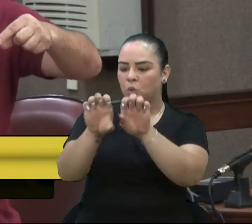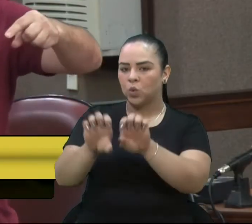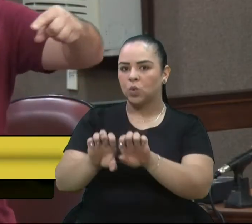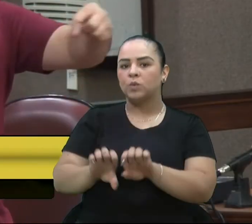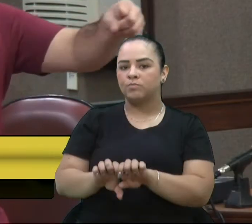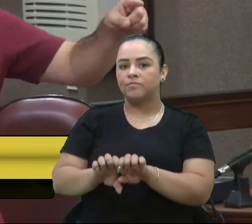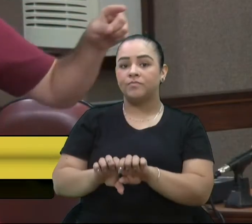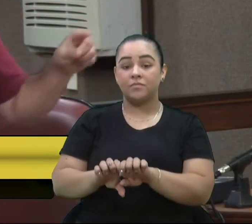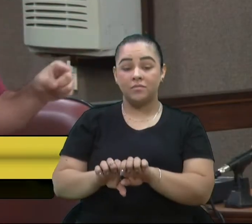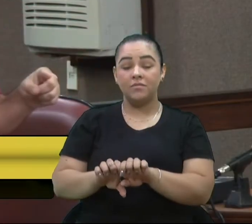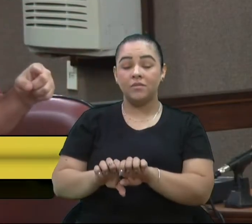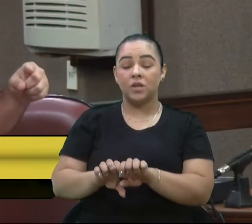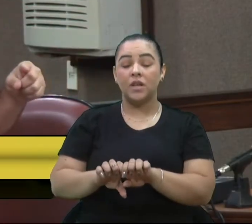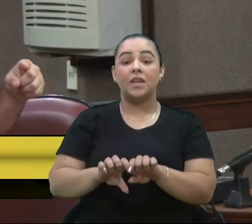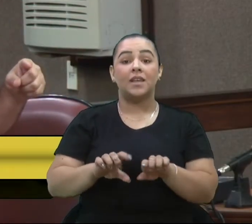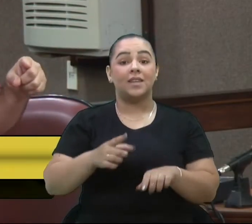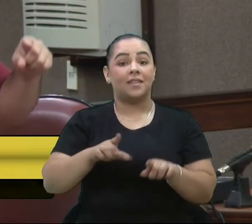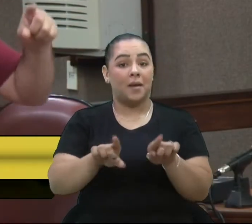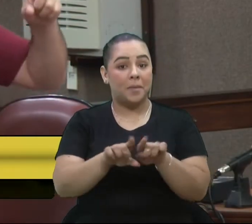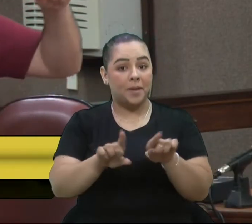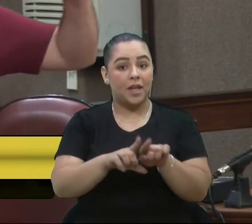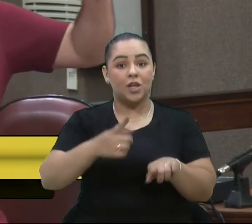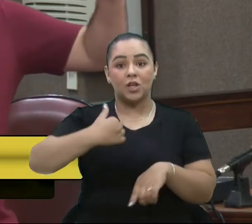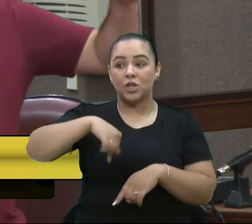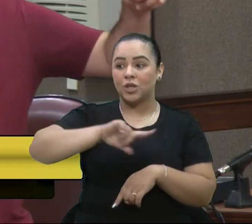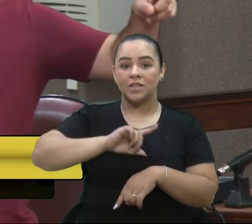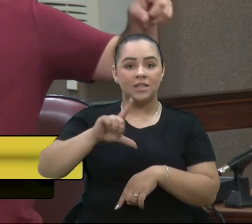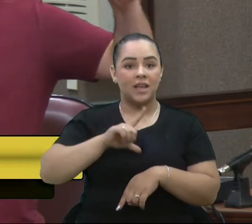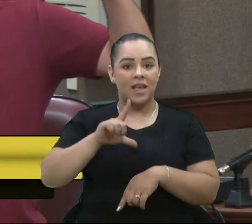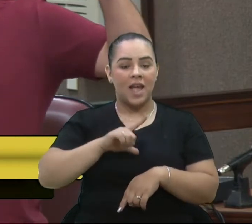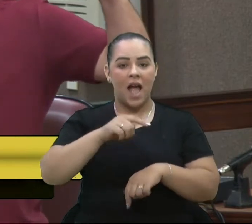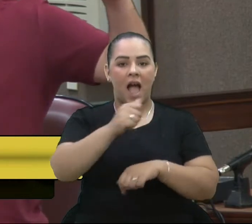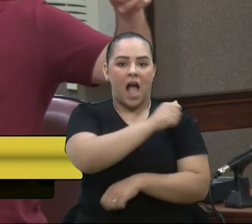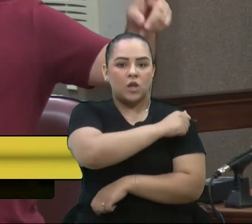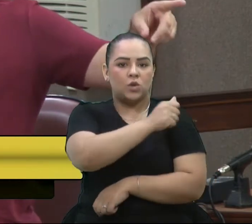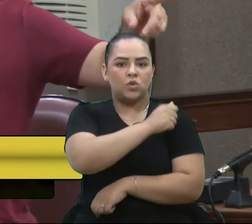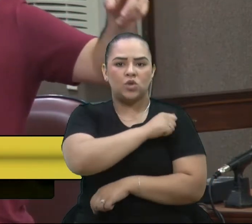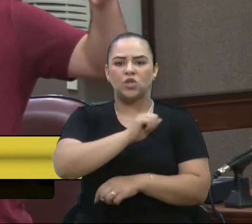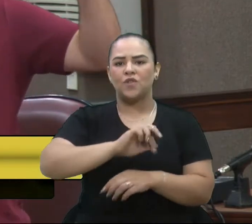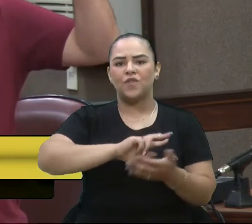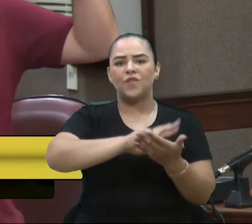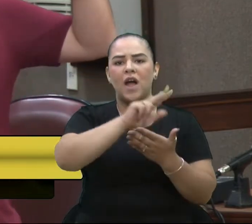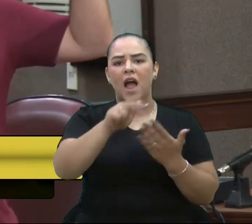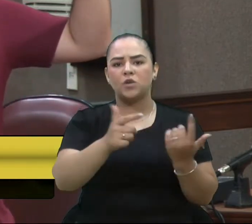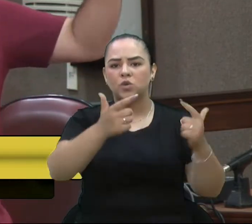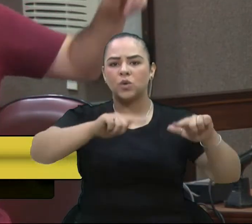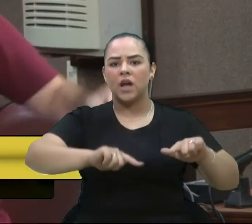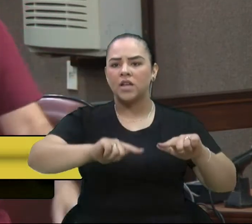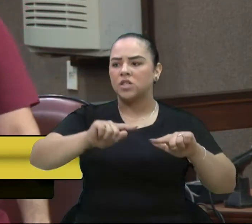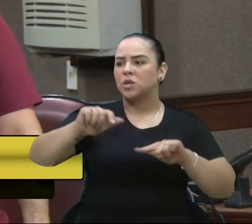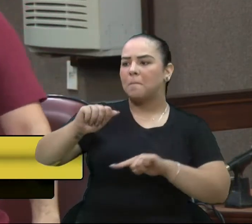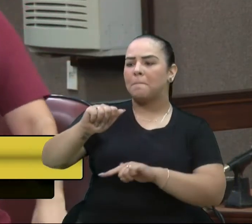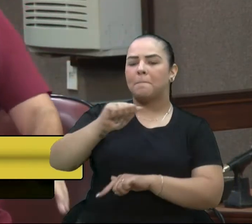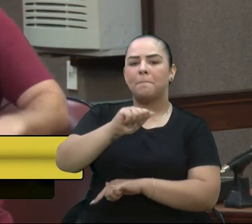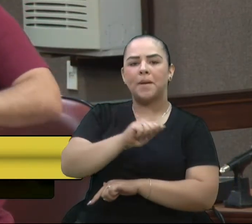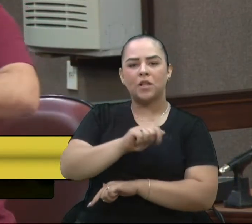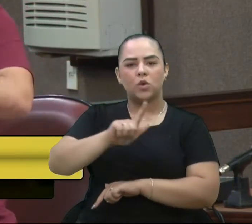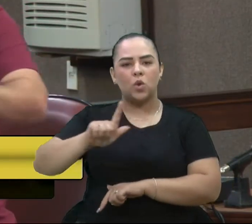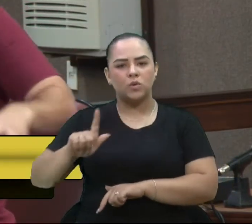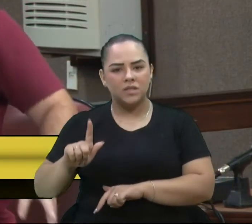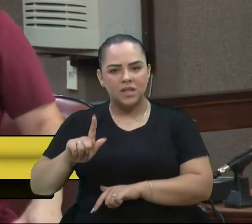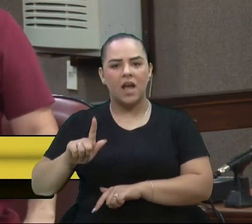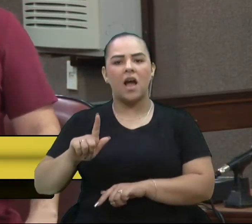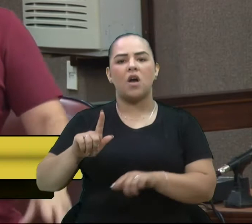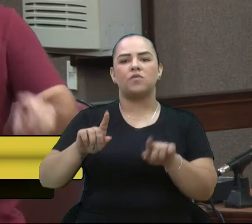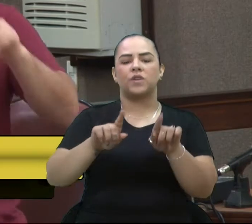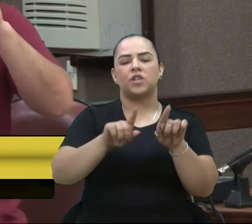alunos de outros municípios da região, alunos de Bento Gonçalves, alunos de Farroupilha, alunos de vários